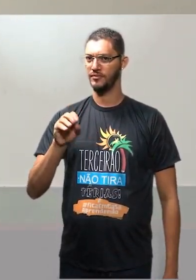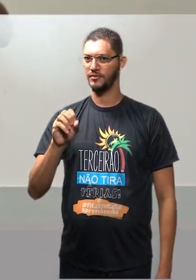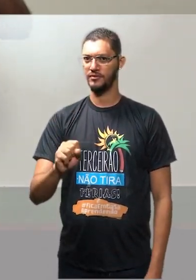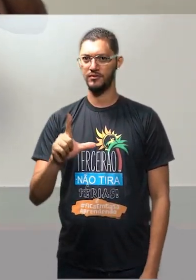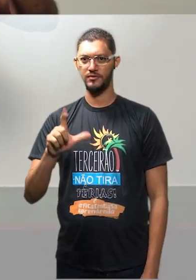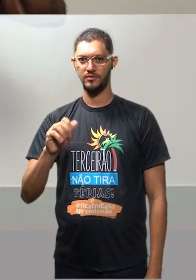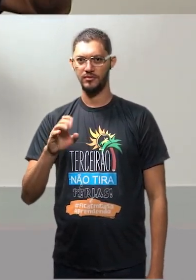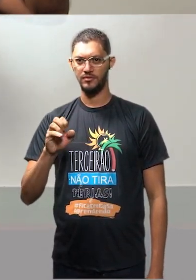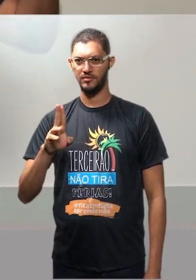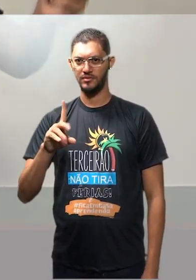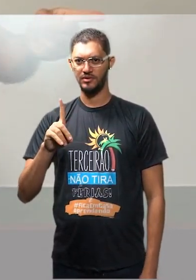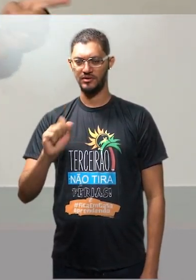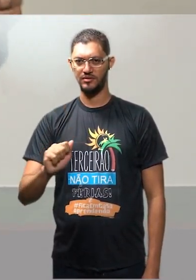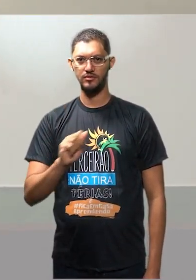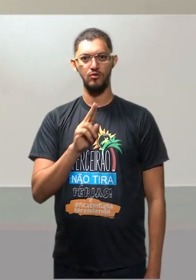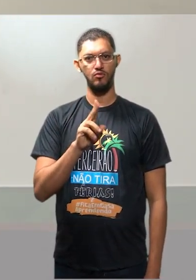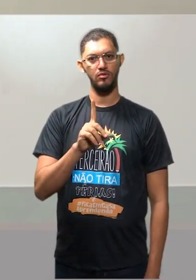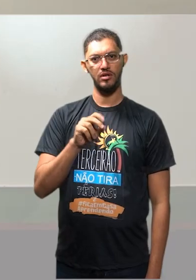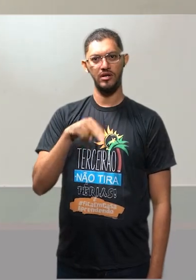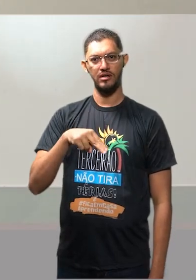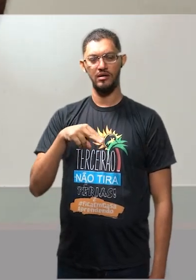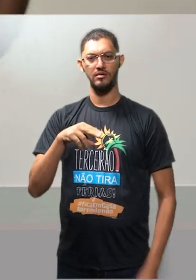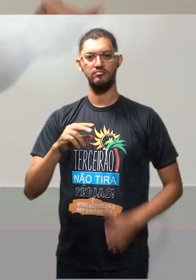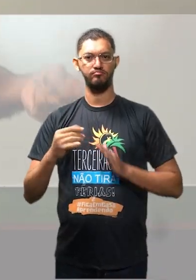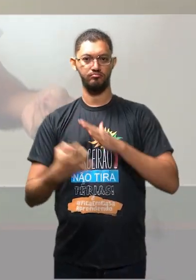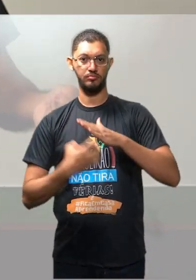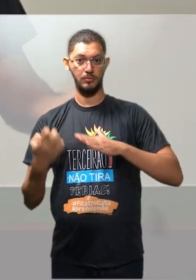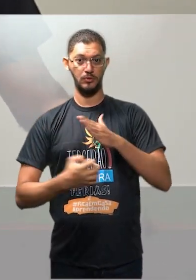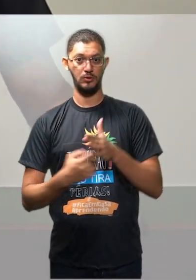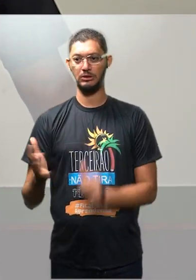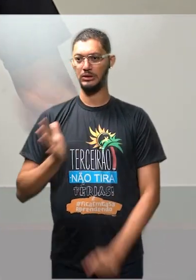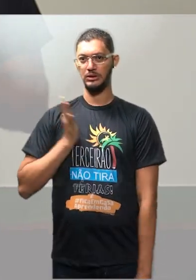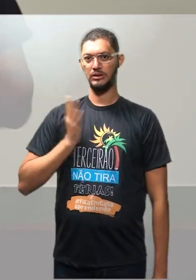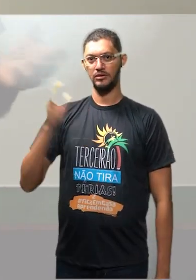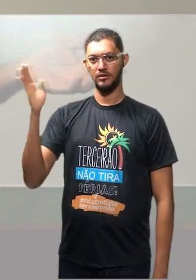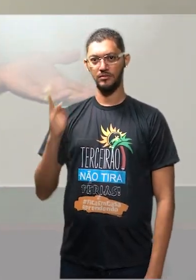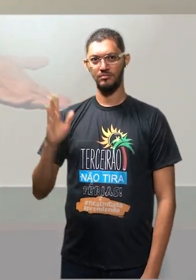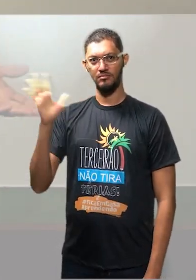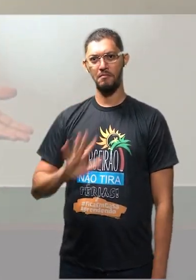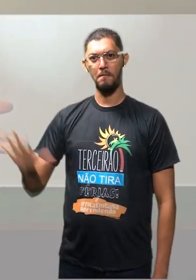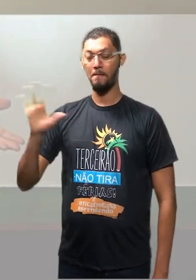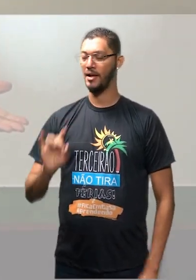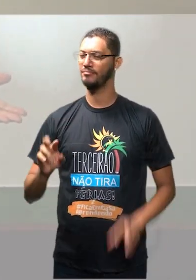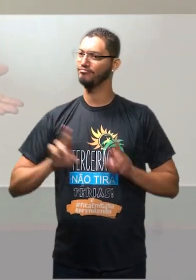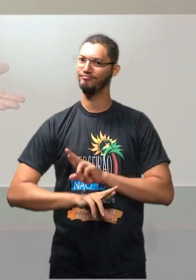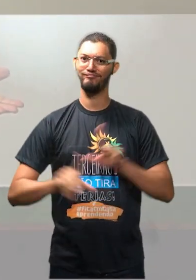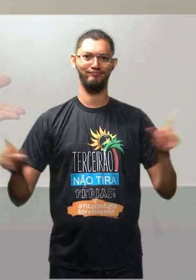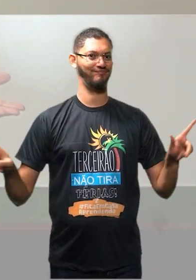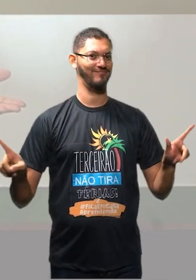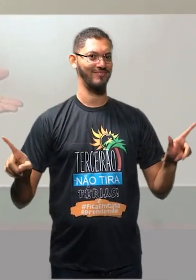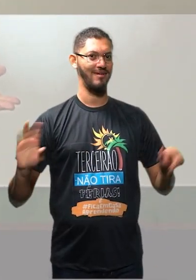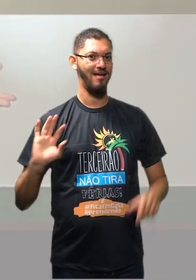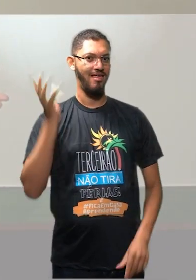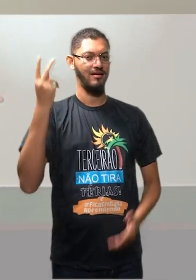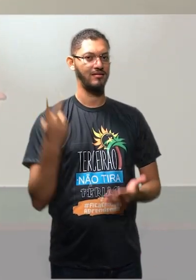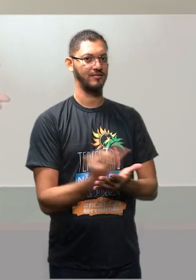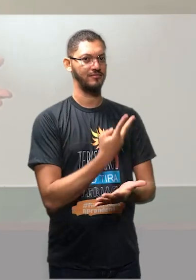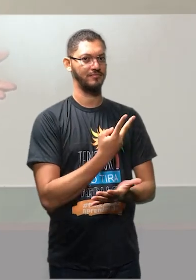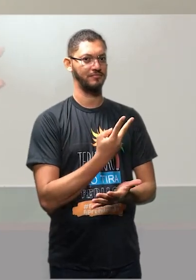UDN, empresários, grande elite brasileira. Mas, só que não, não foi isso que aconteceu.